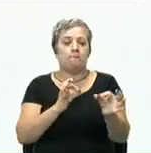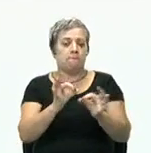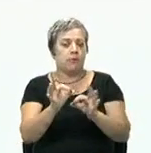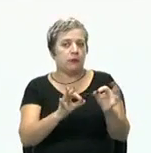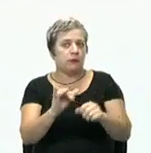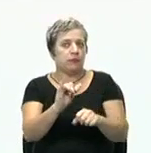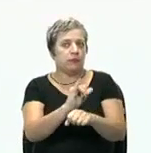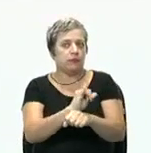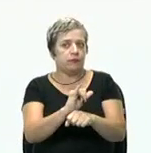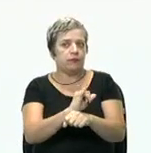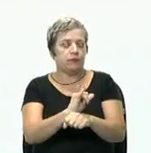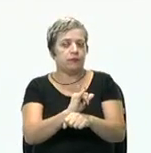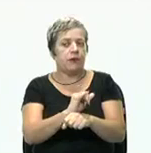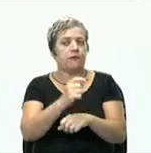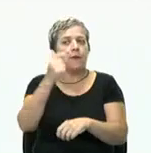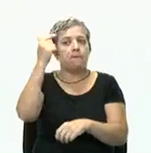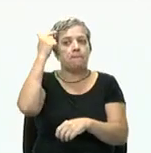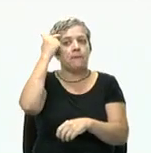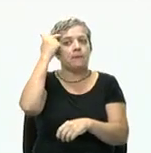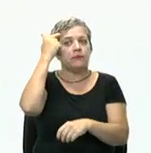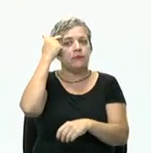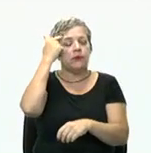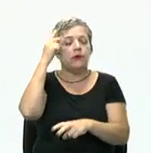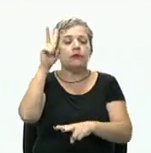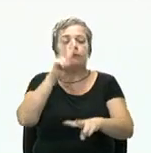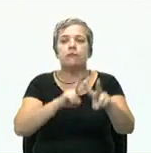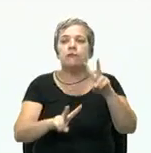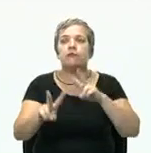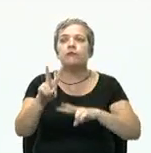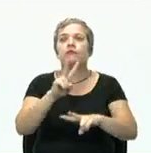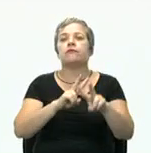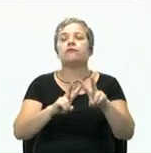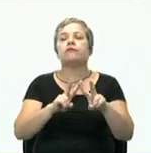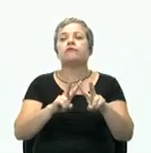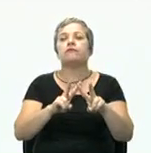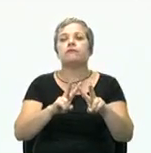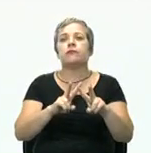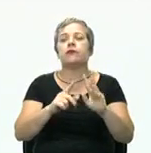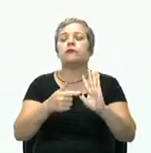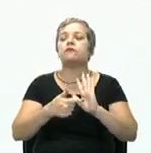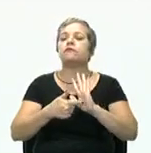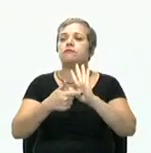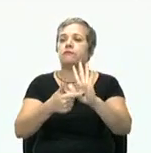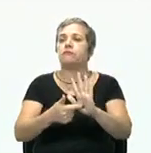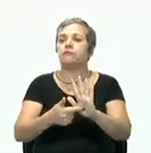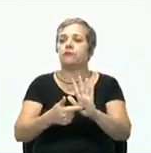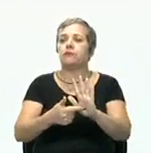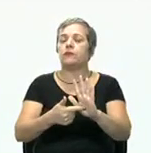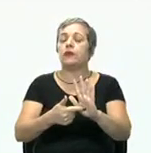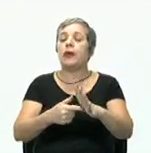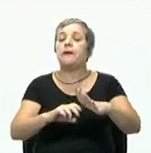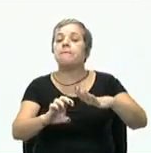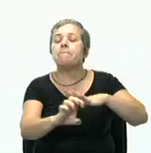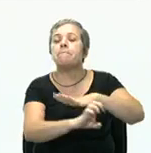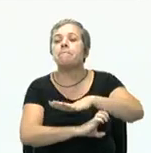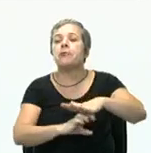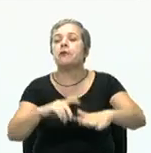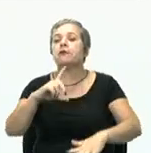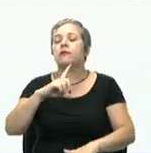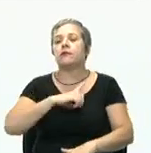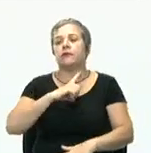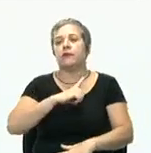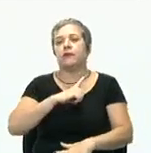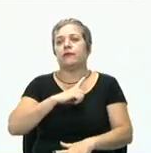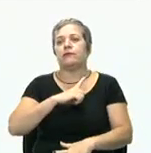estratégico. Eu vou pensar na minha visão, que representa a imagem que a organização tem a